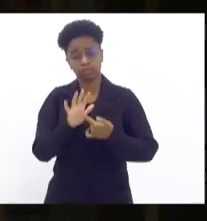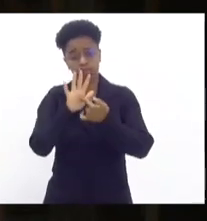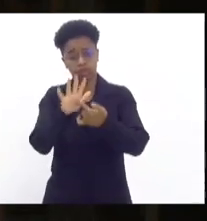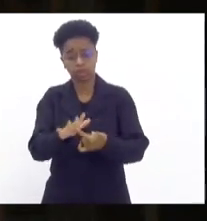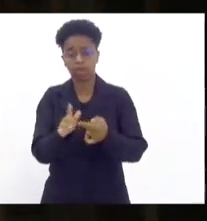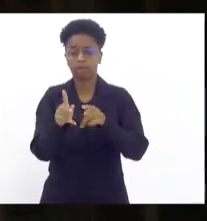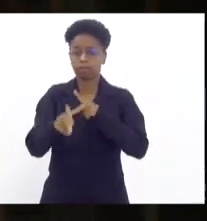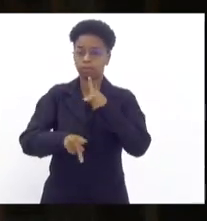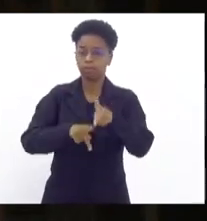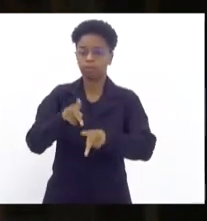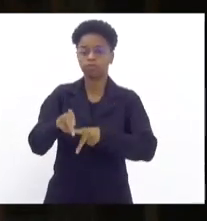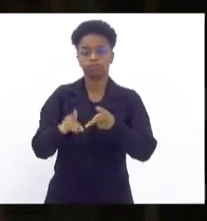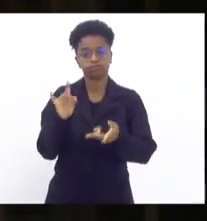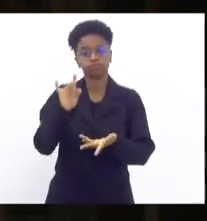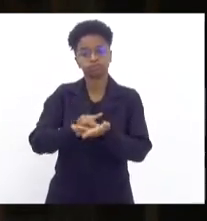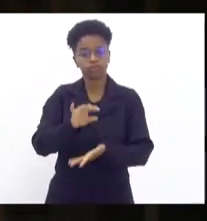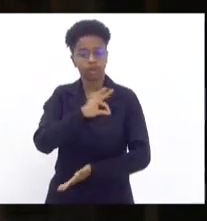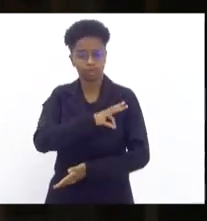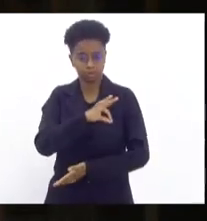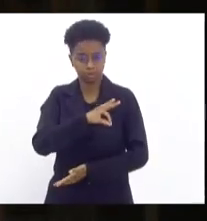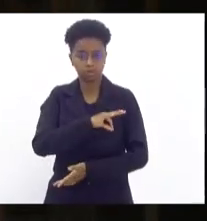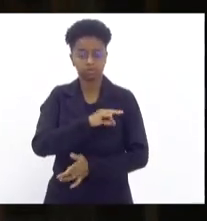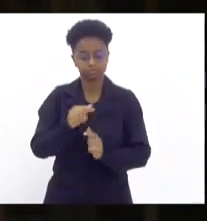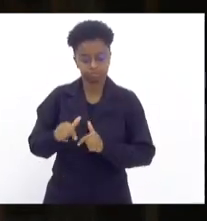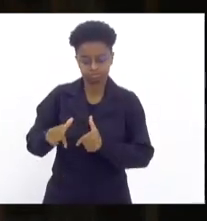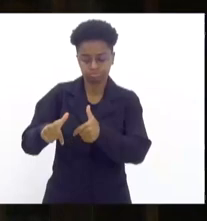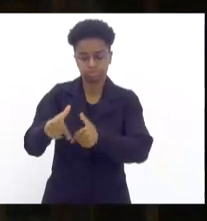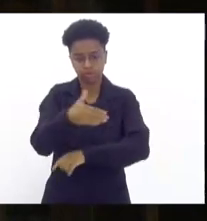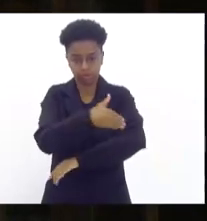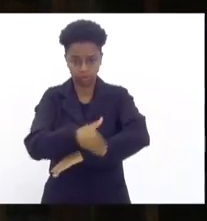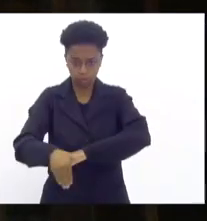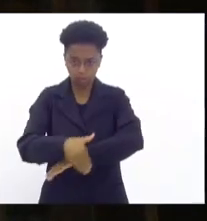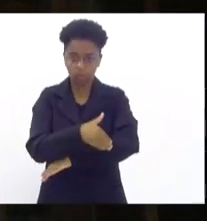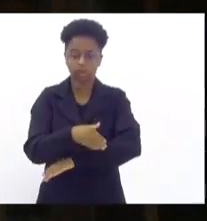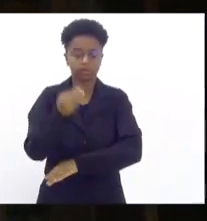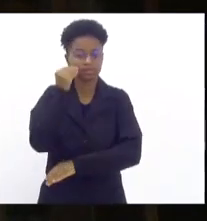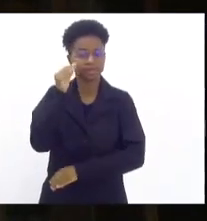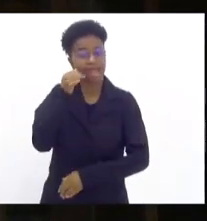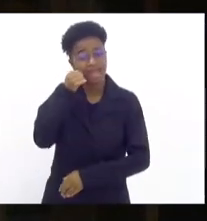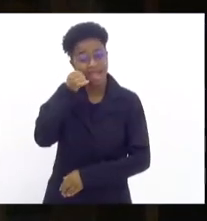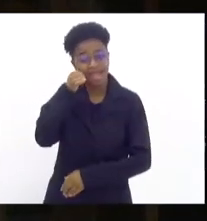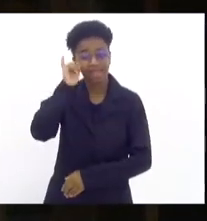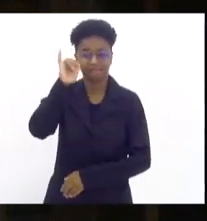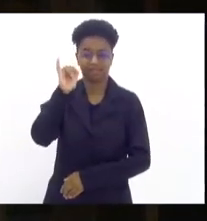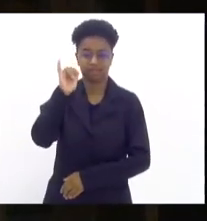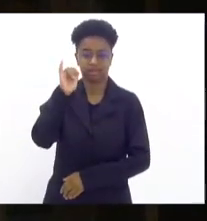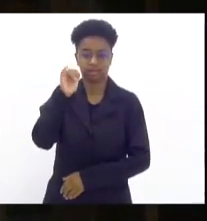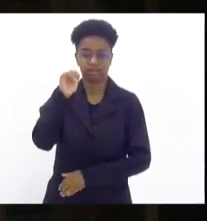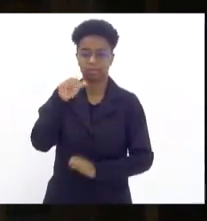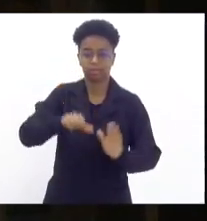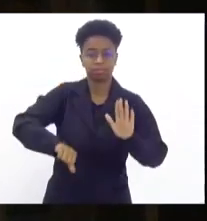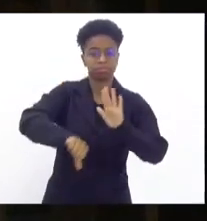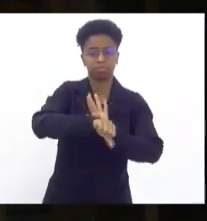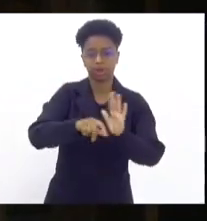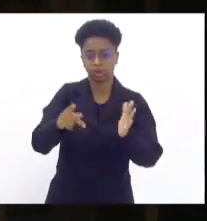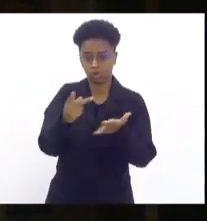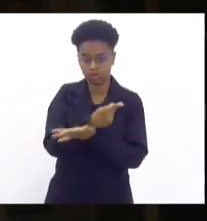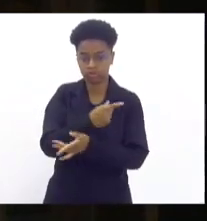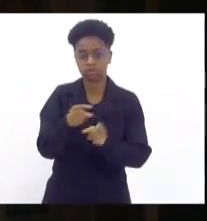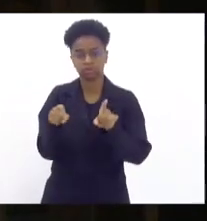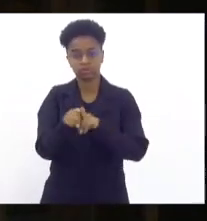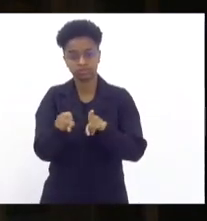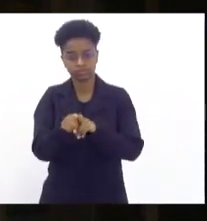população que a polícia está nas ruas para evitar a prática do crime e também